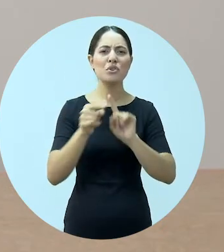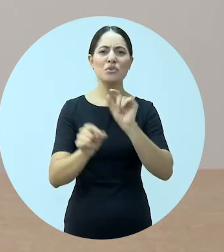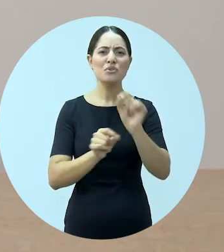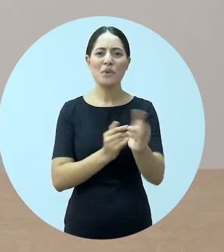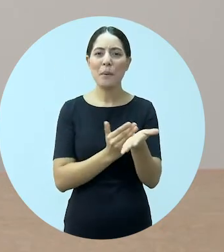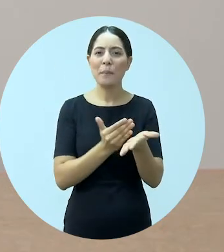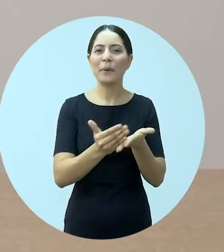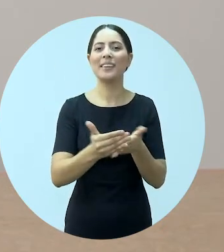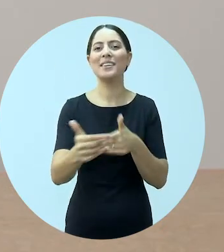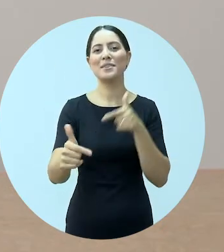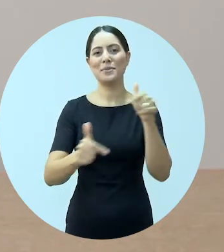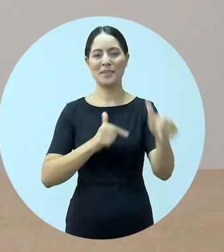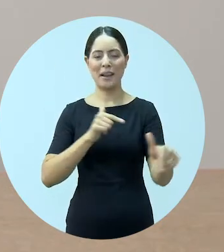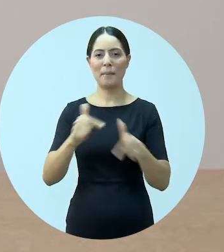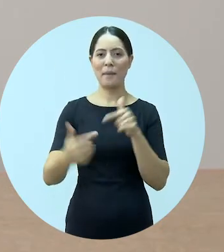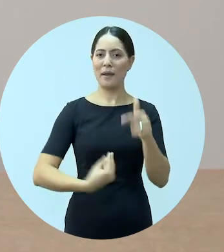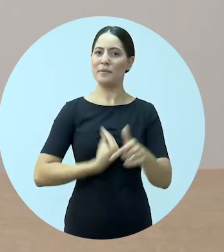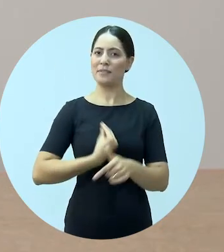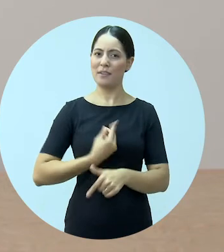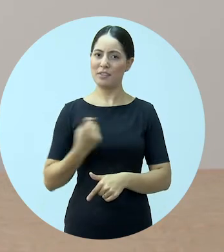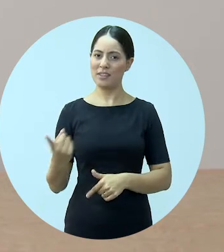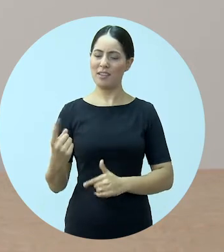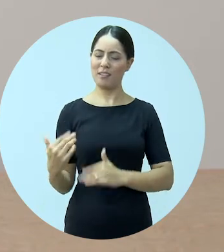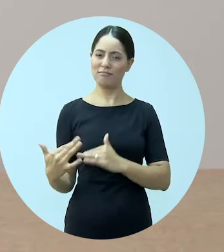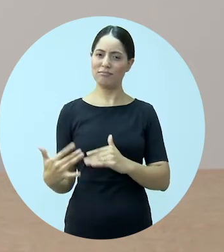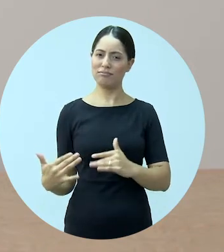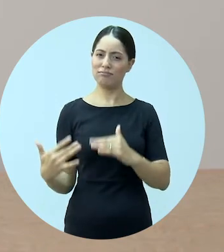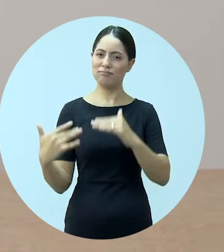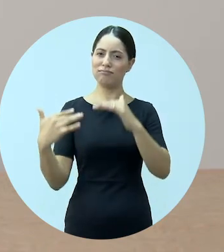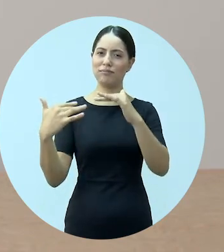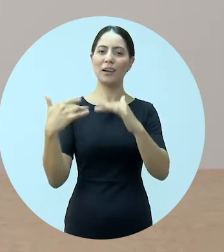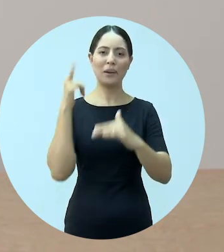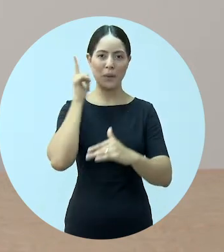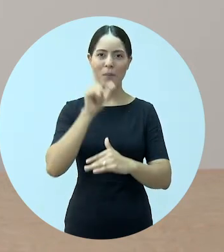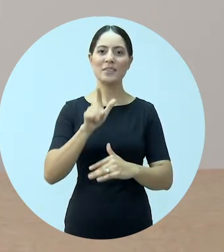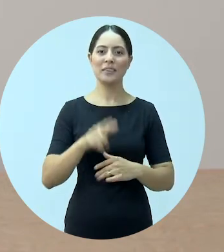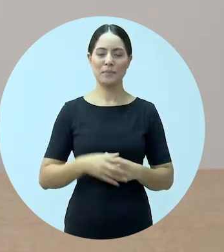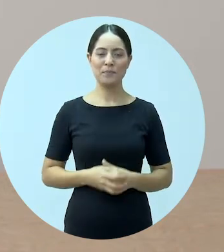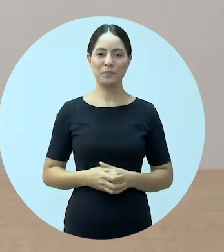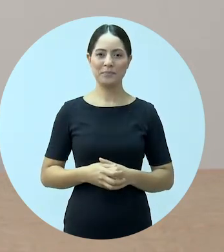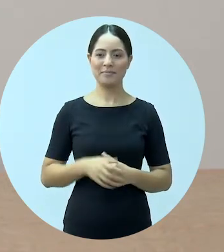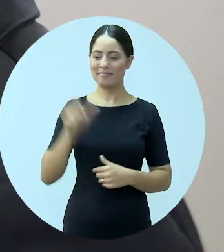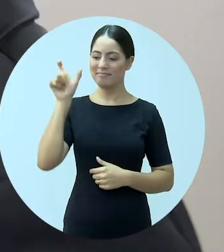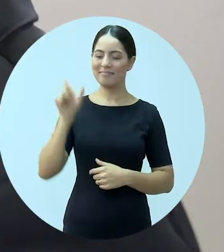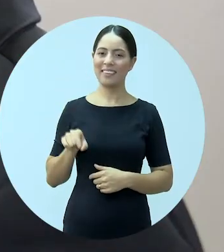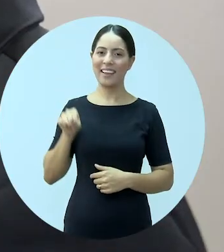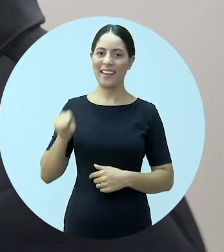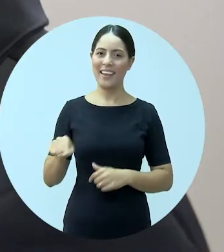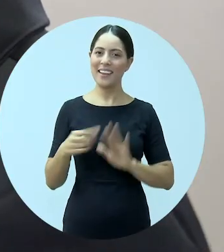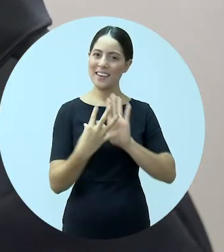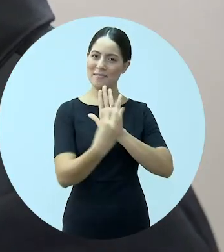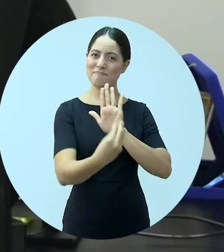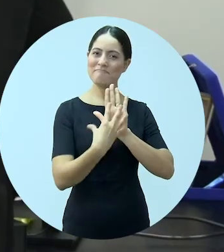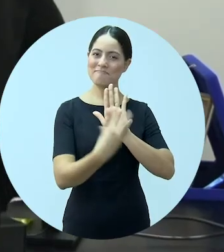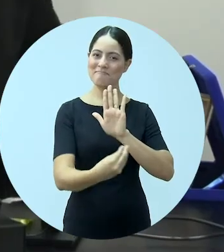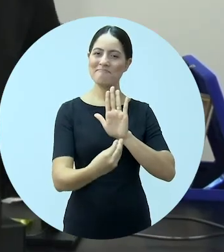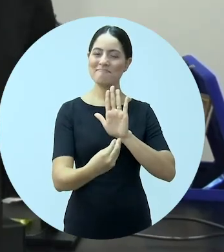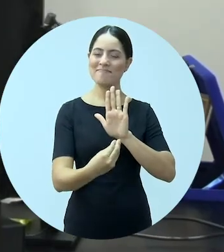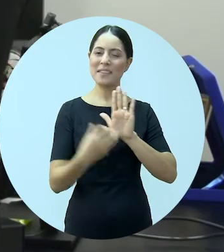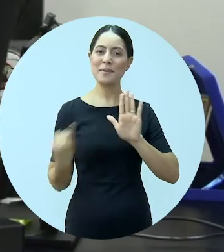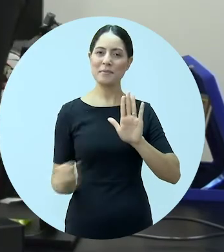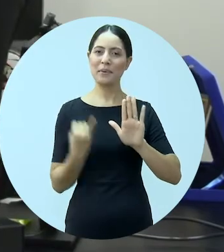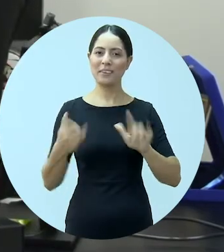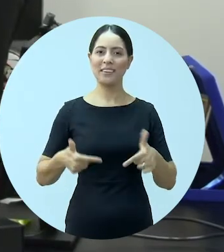para o início da carreira, palestras importantes para o desenvolvimento dele na carreira de advocacia. O jovem advogado é